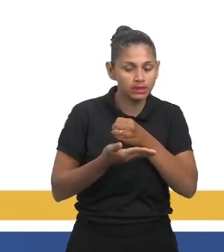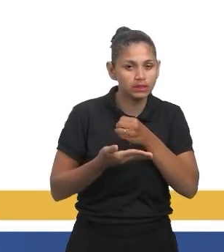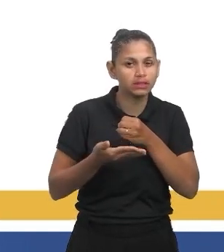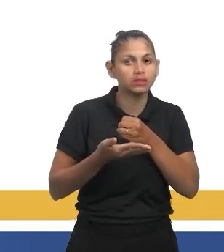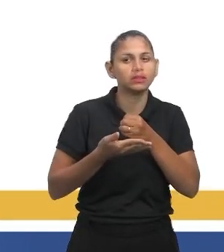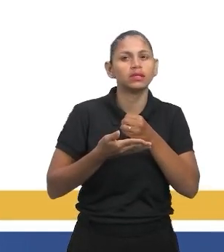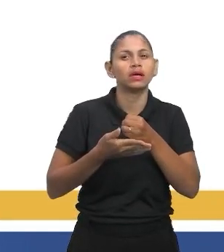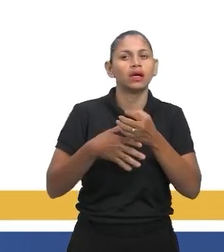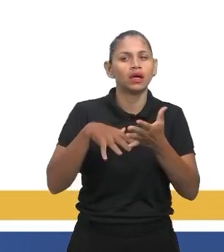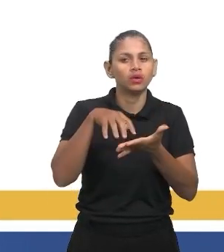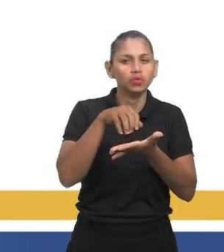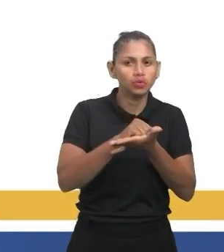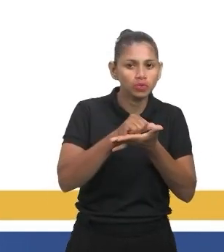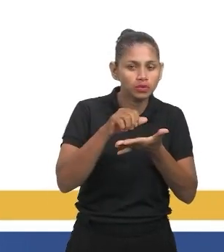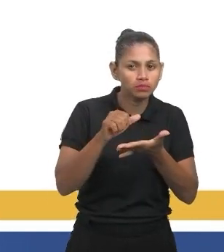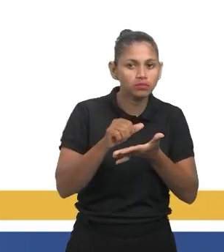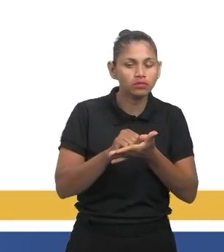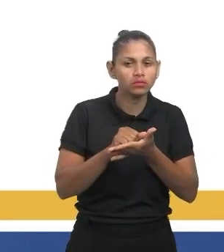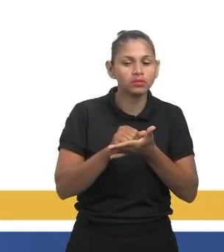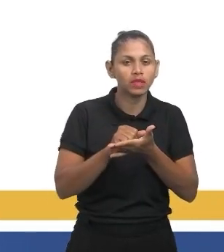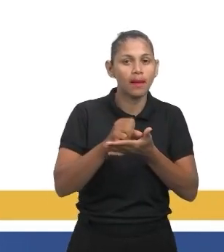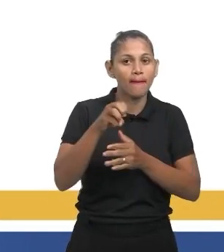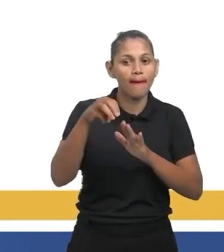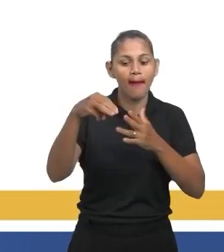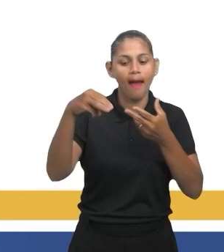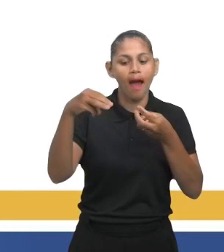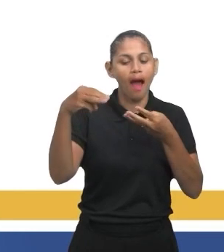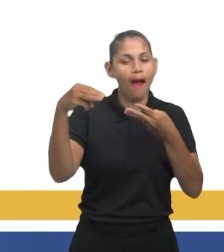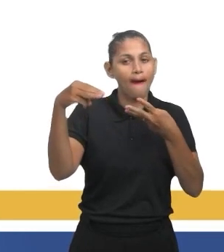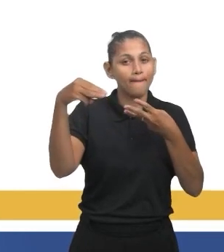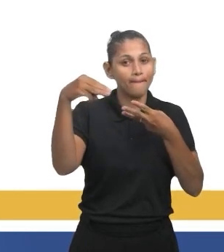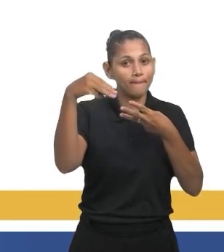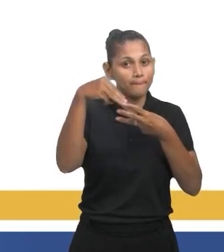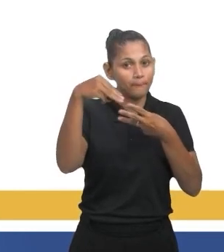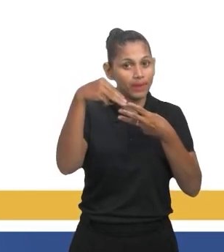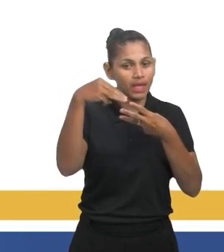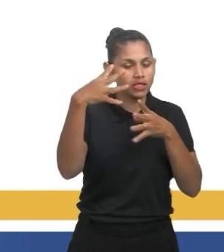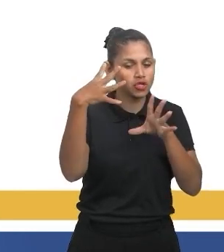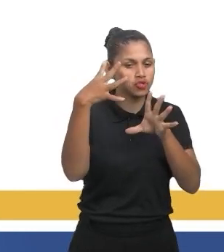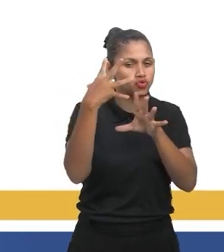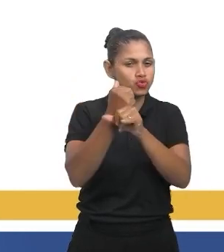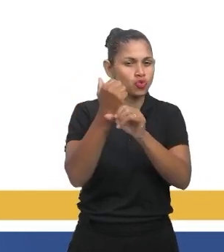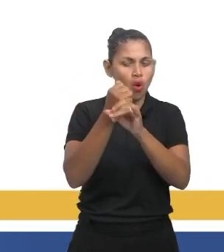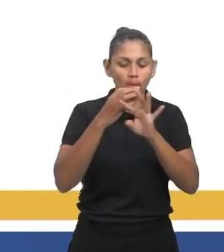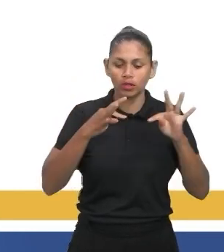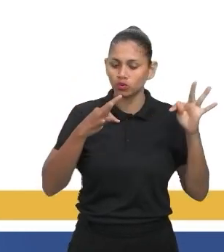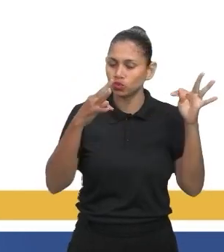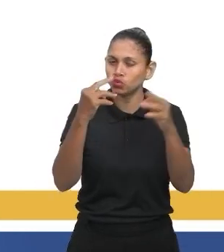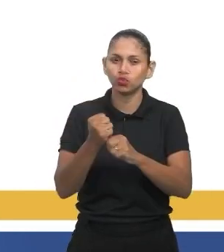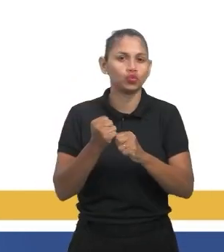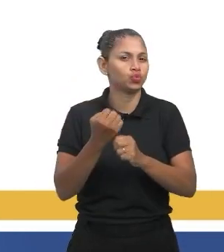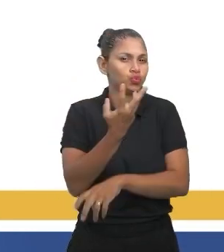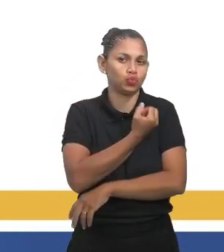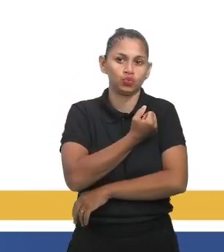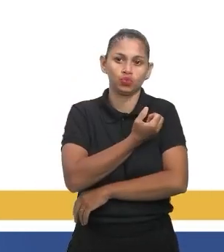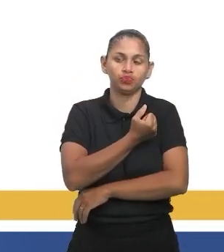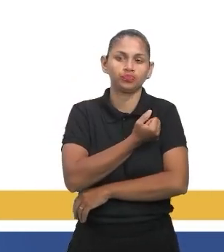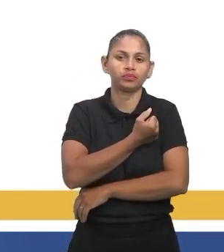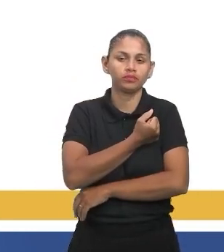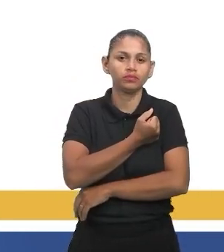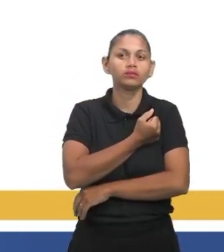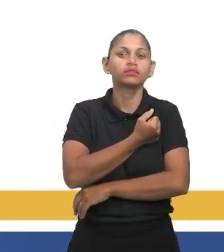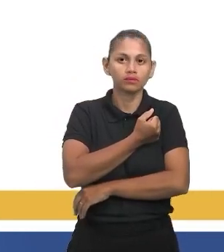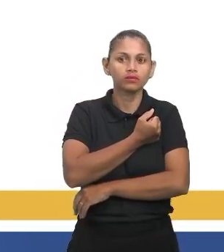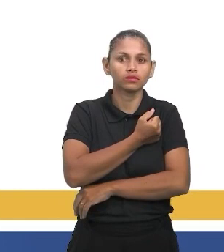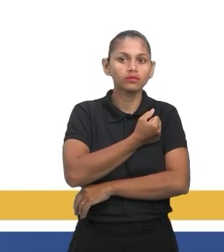posso encontrar a média. Lembra? A média é soma de todos os valores. Aqui eu tenho o quê? Ele fala dos meses do ano. O ano tem quantos meses? Doze.